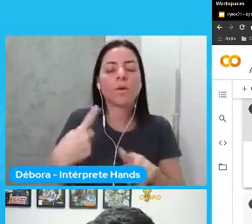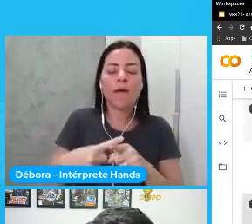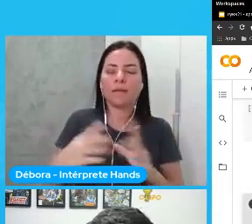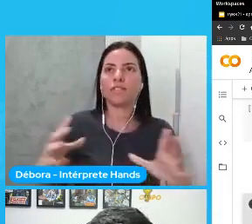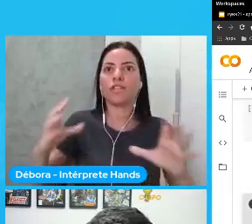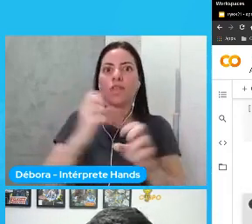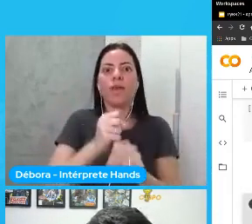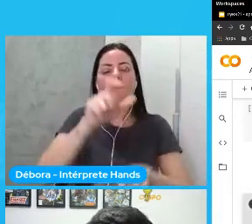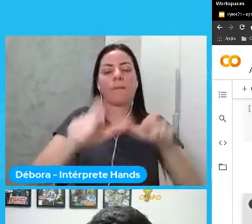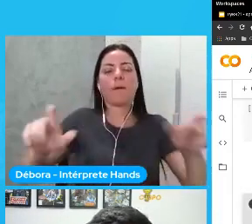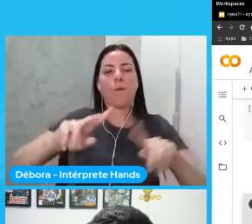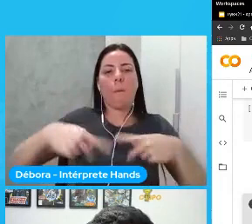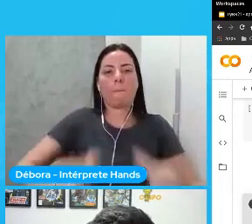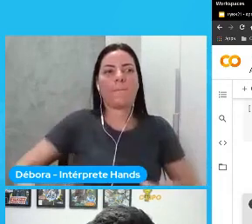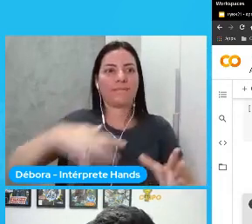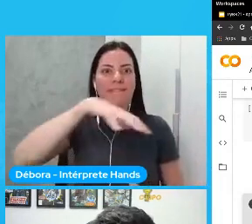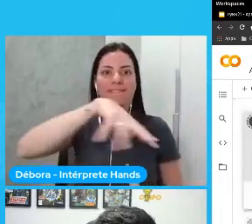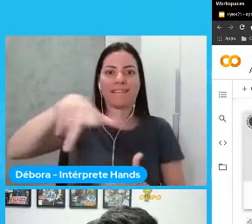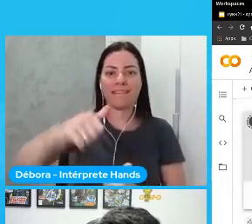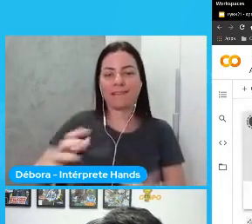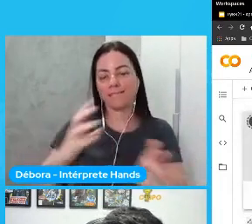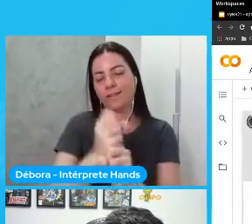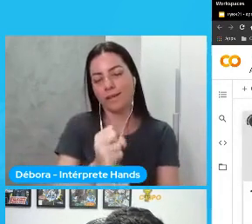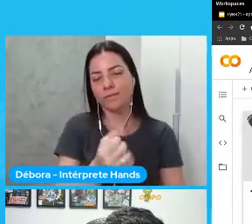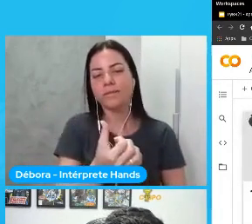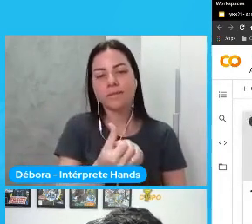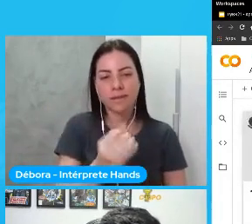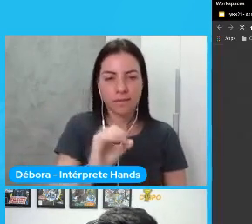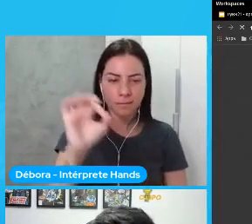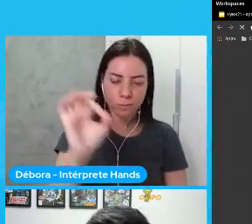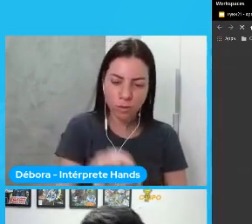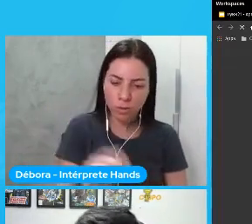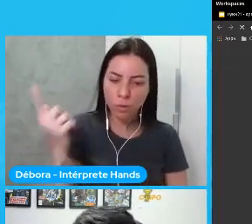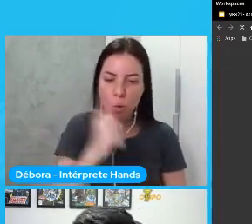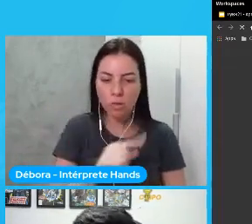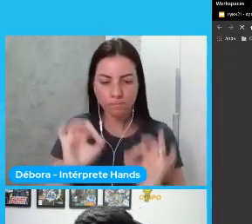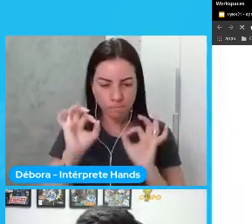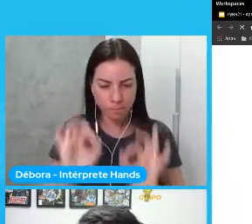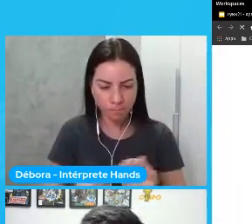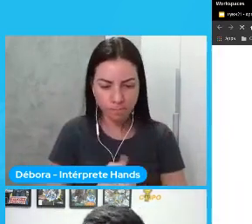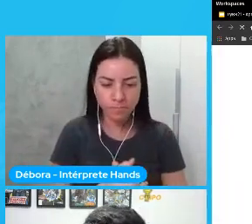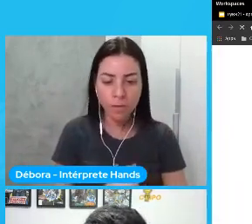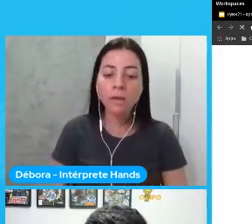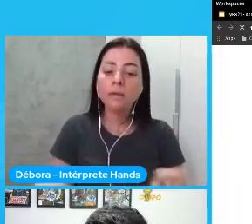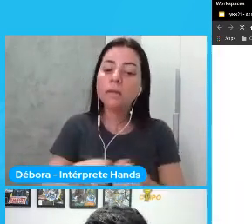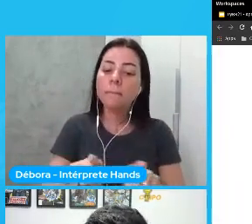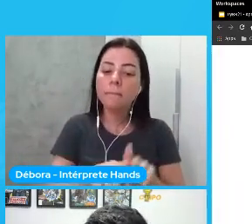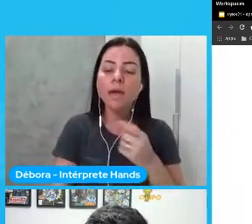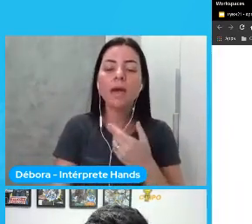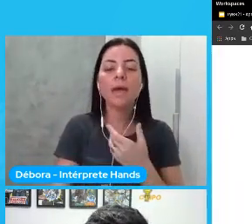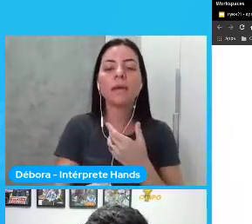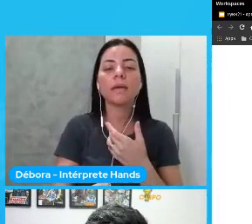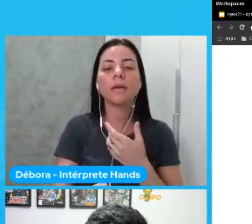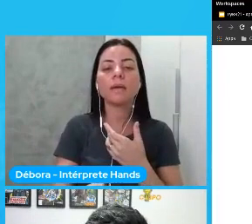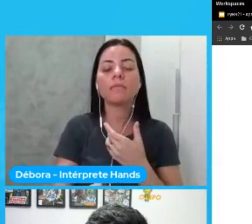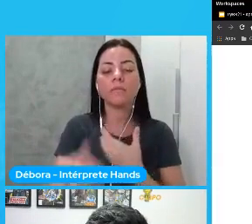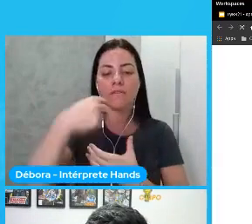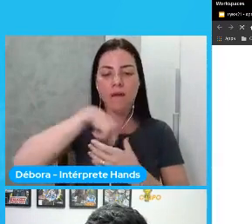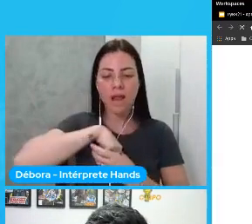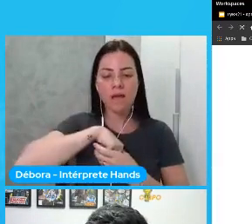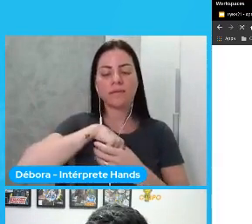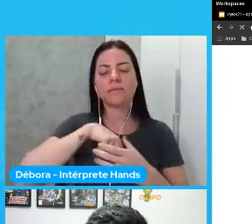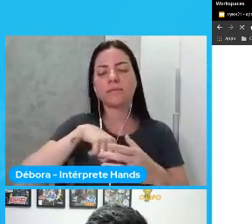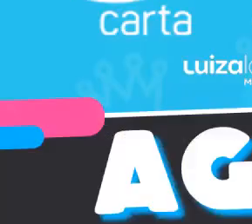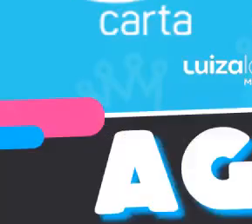de idade a chegou aqui quase nos 60% tá a parte de inferência aqui fica um pouco mais